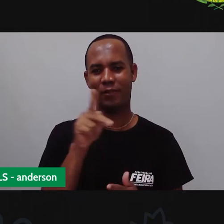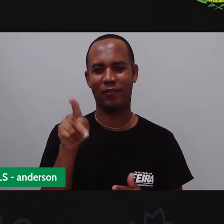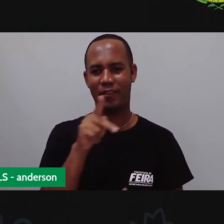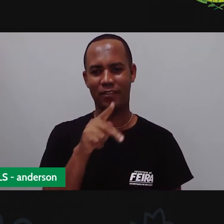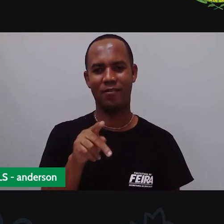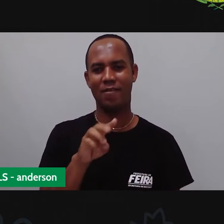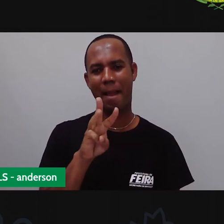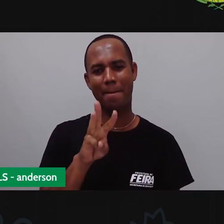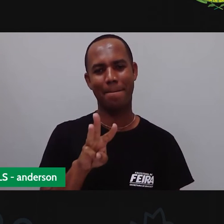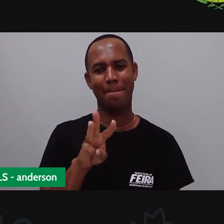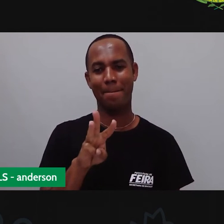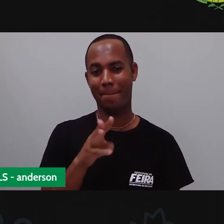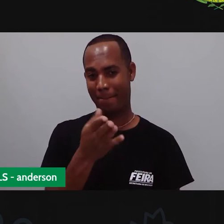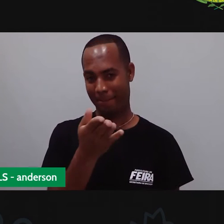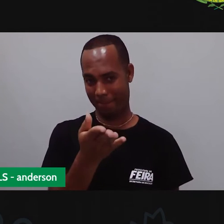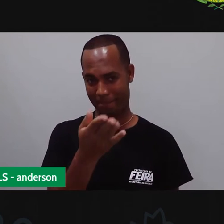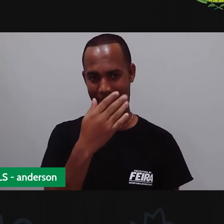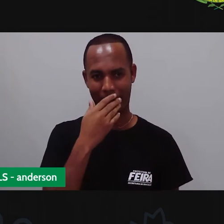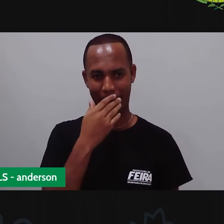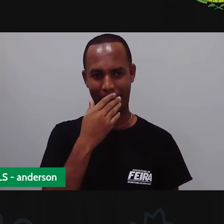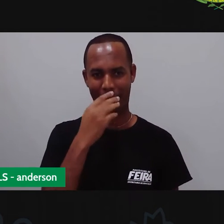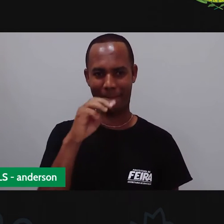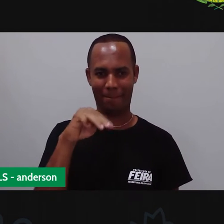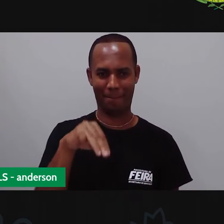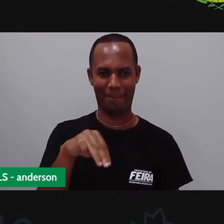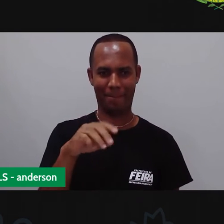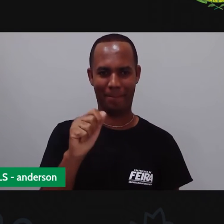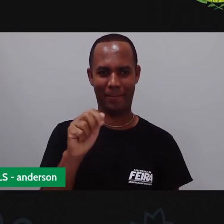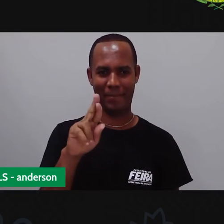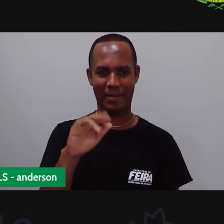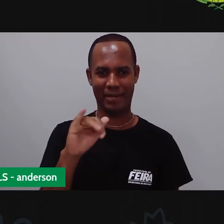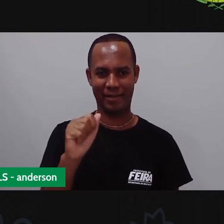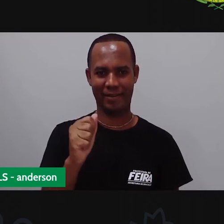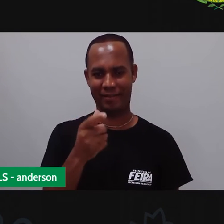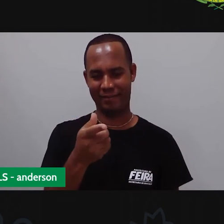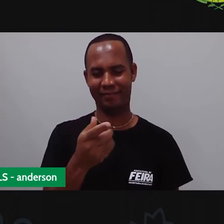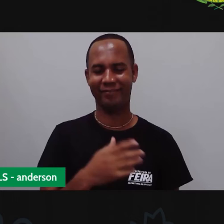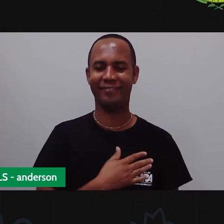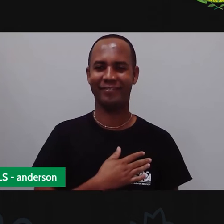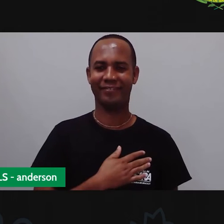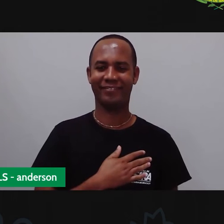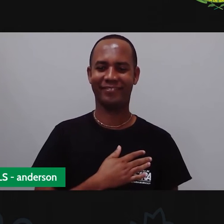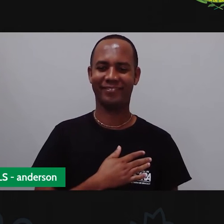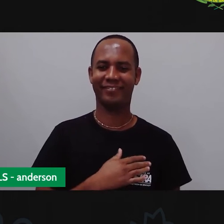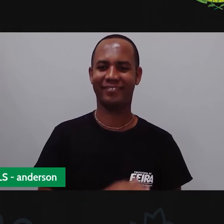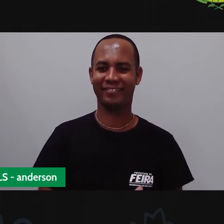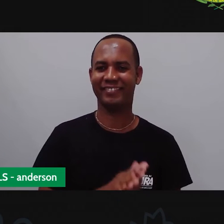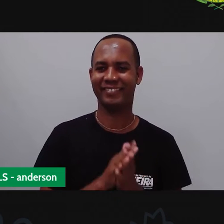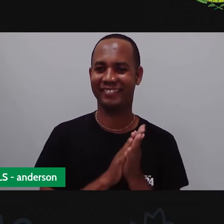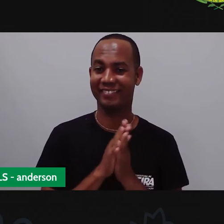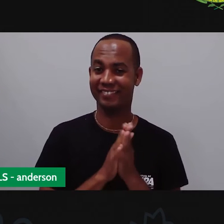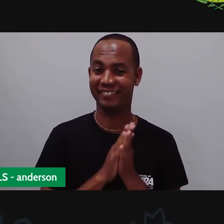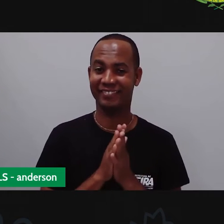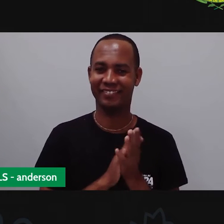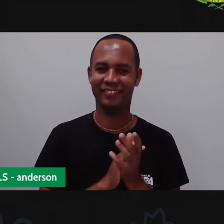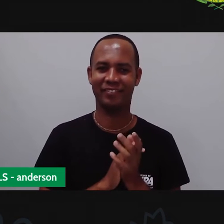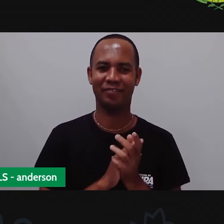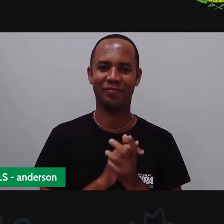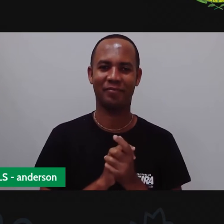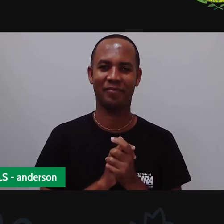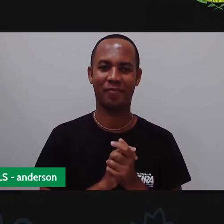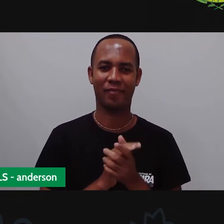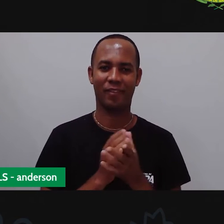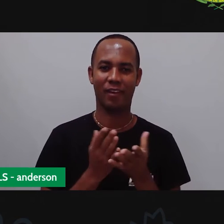voltou! Voltou, bebê? Voltou para a aula, não foi, mãe? Vamos lá! A gente